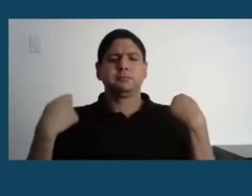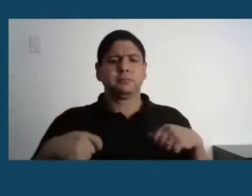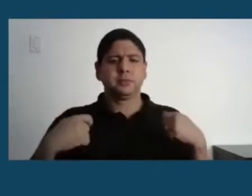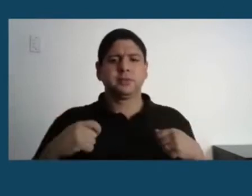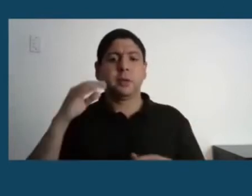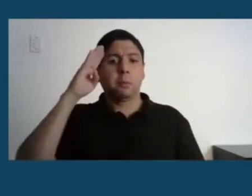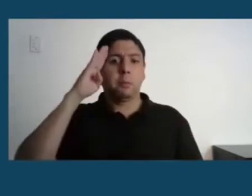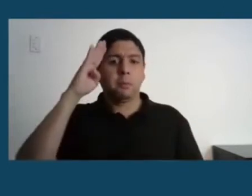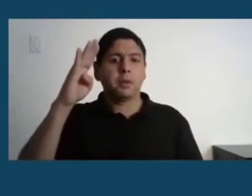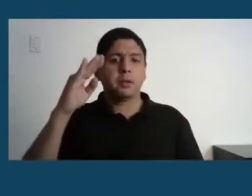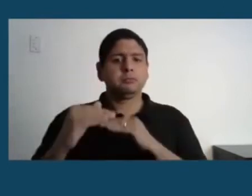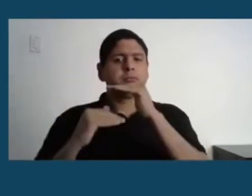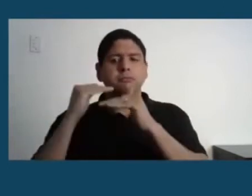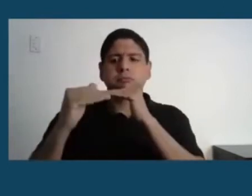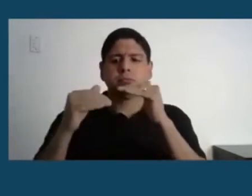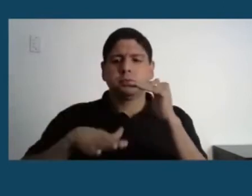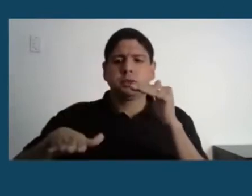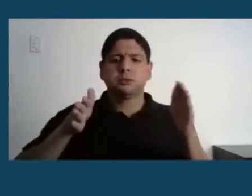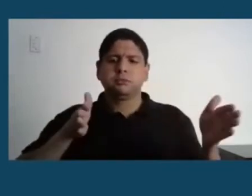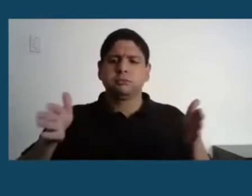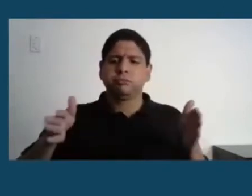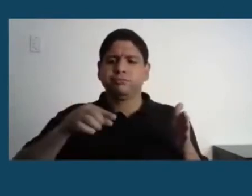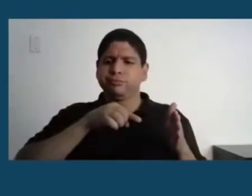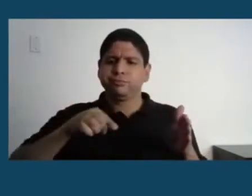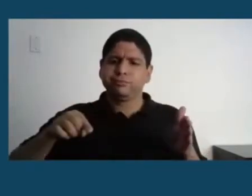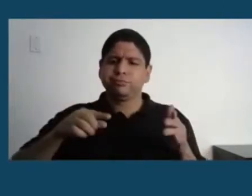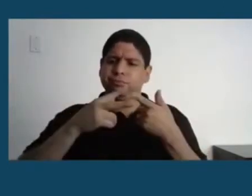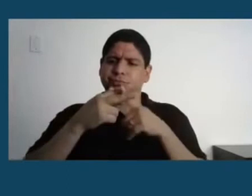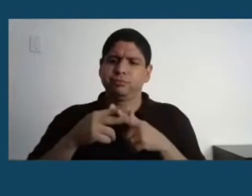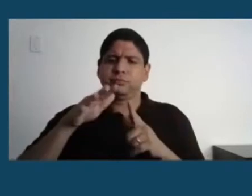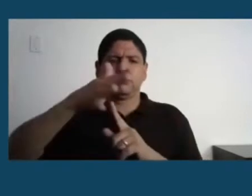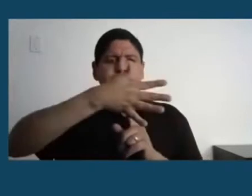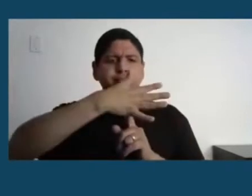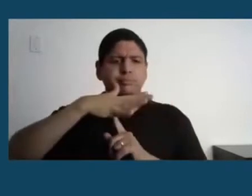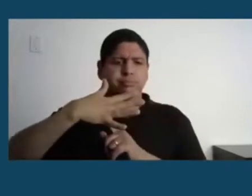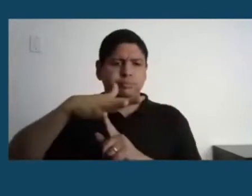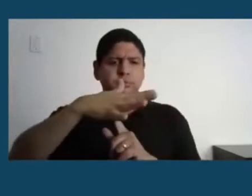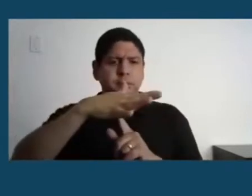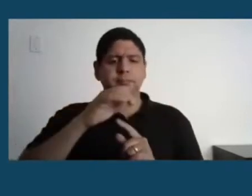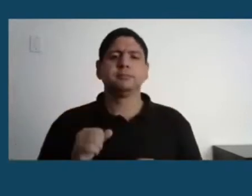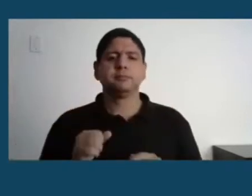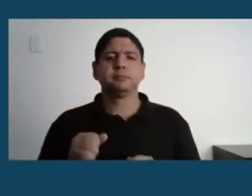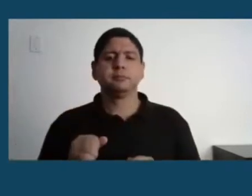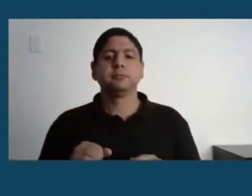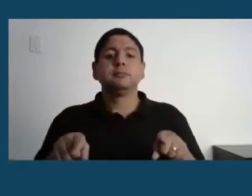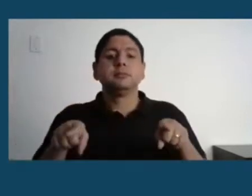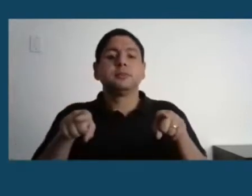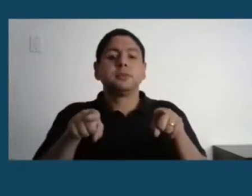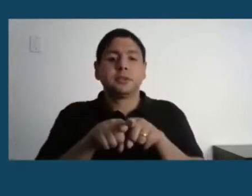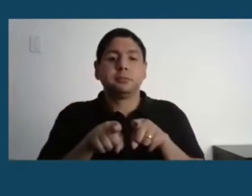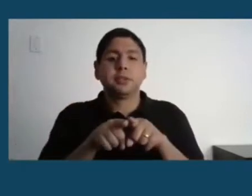período fundamental para a manutenção do meio ambiente, para nós enfrentarmos as mudanças